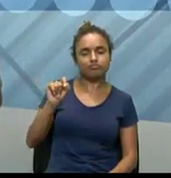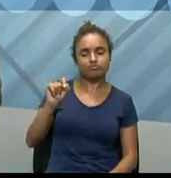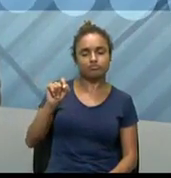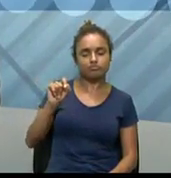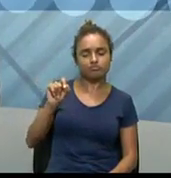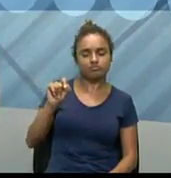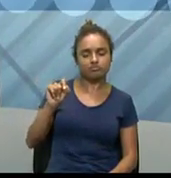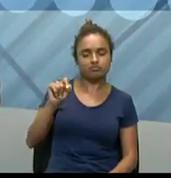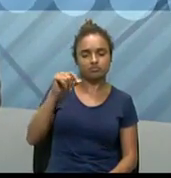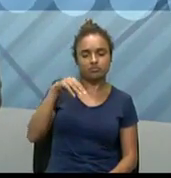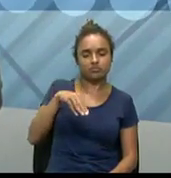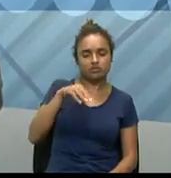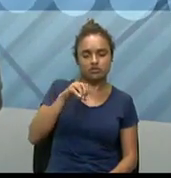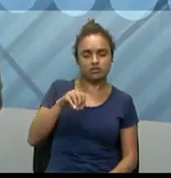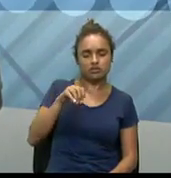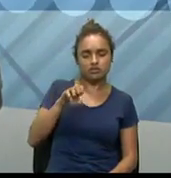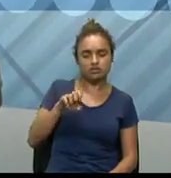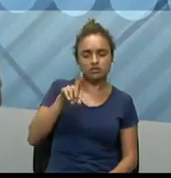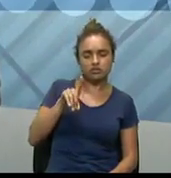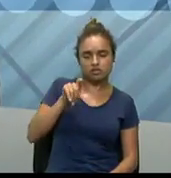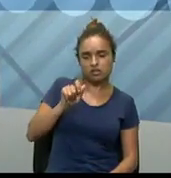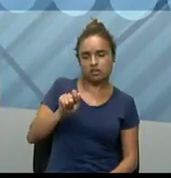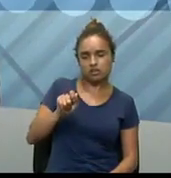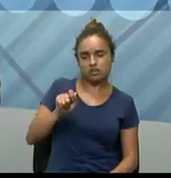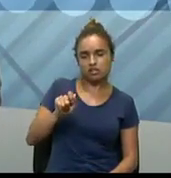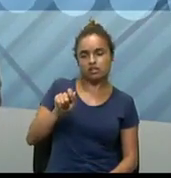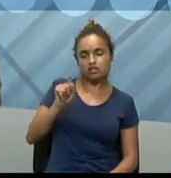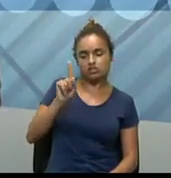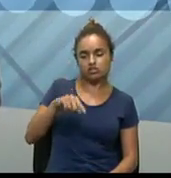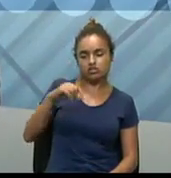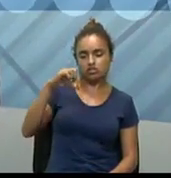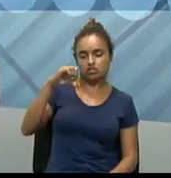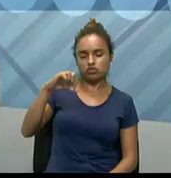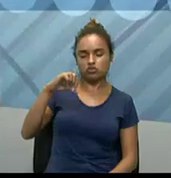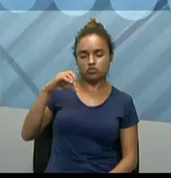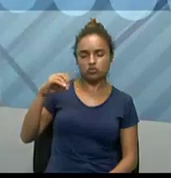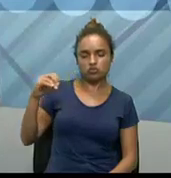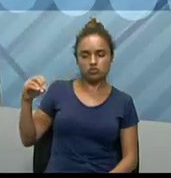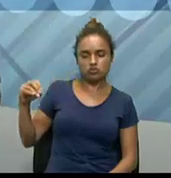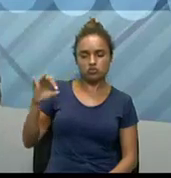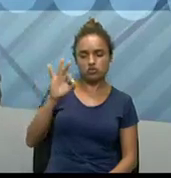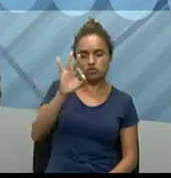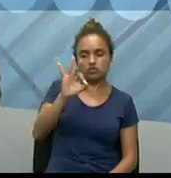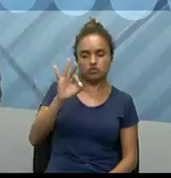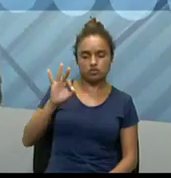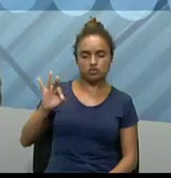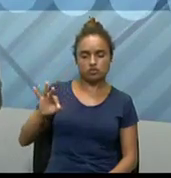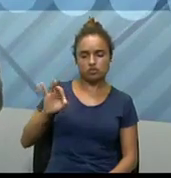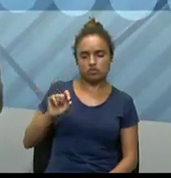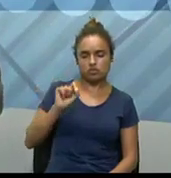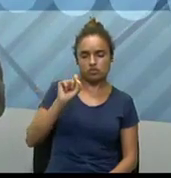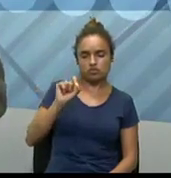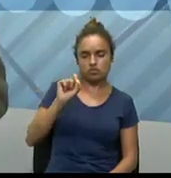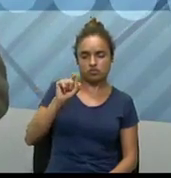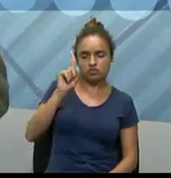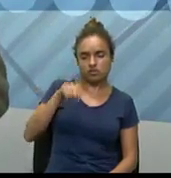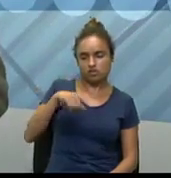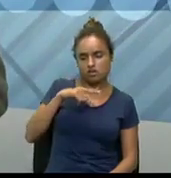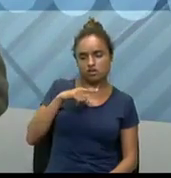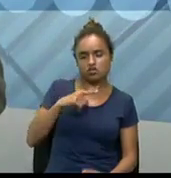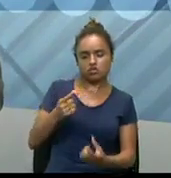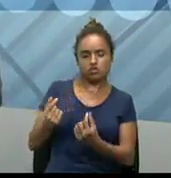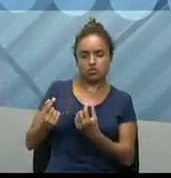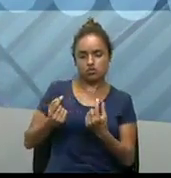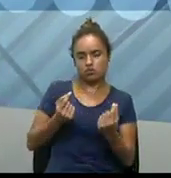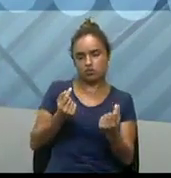a moeda, ela foi valorizada em 900%, então, quem tinha ali pouca moeda,